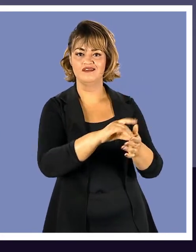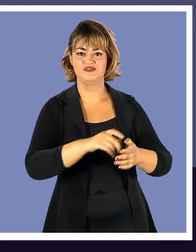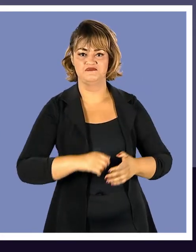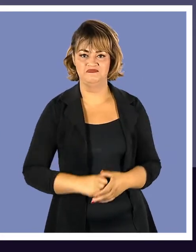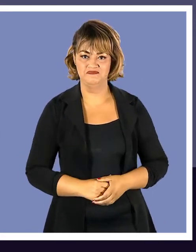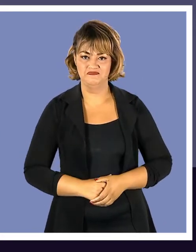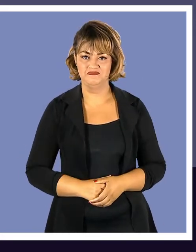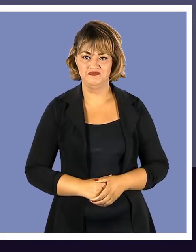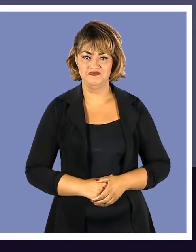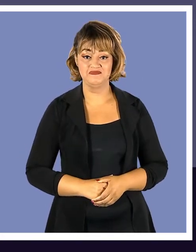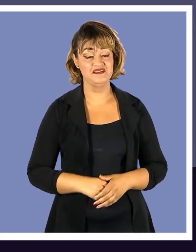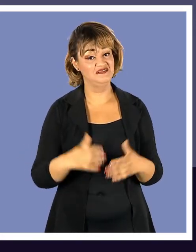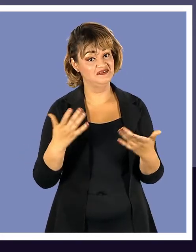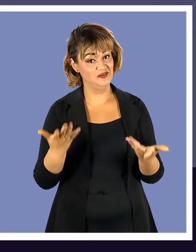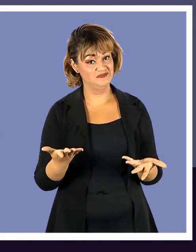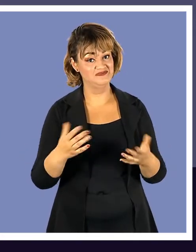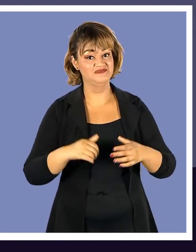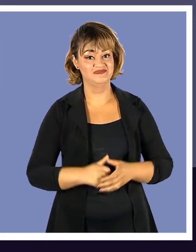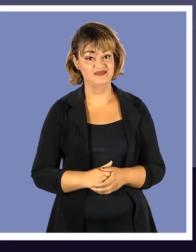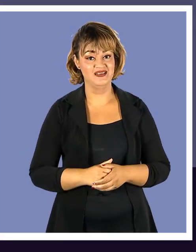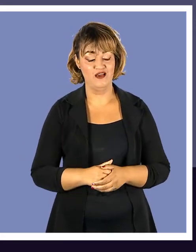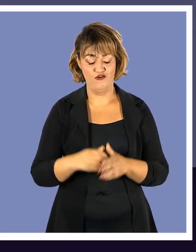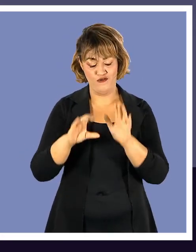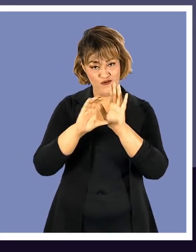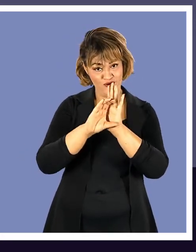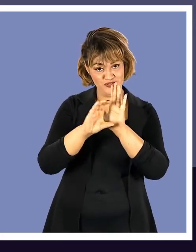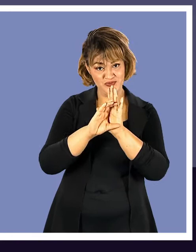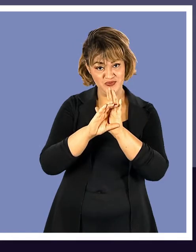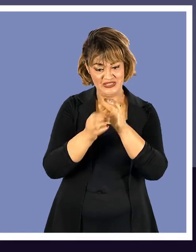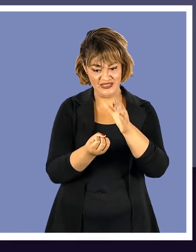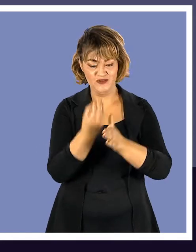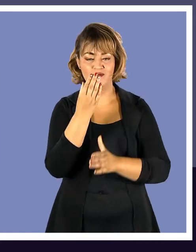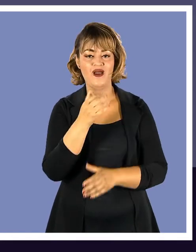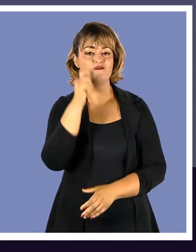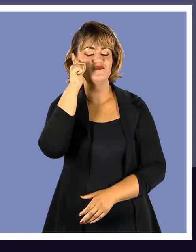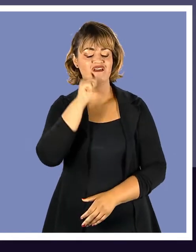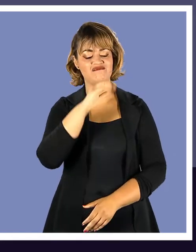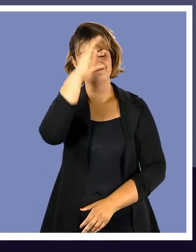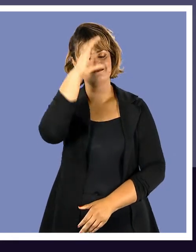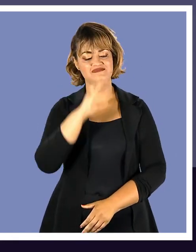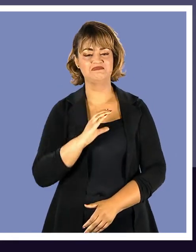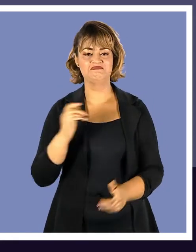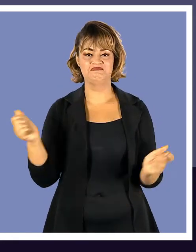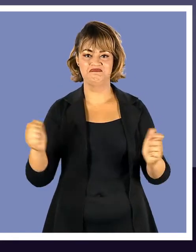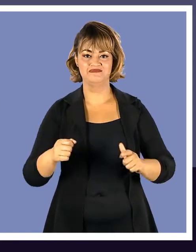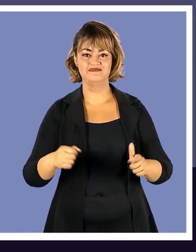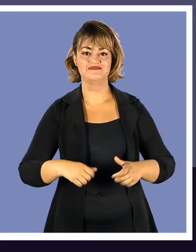candidato. Então foi com o nosso Código que nasceu a cidadã.